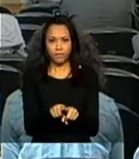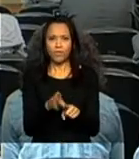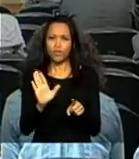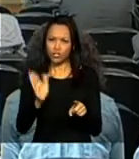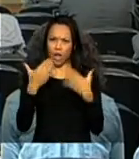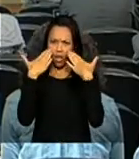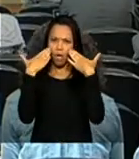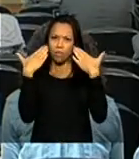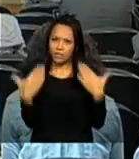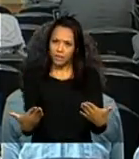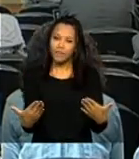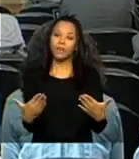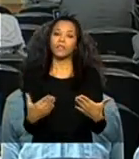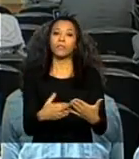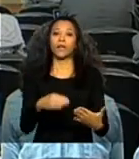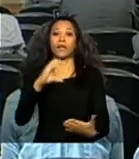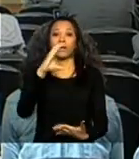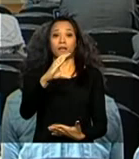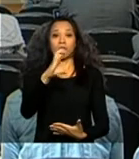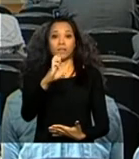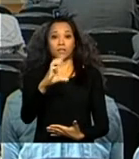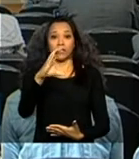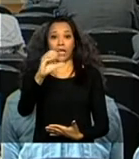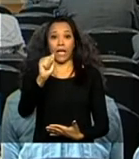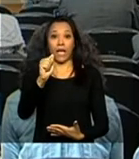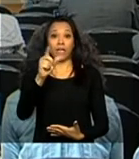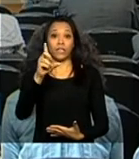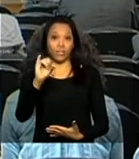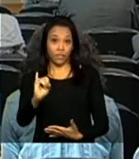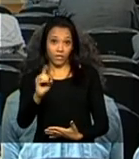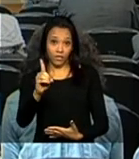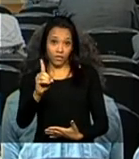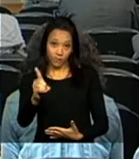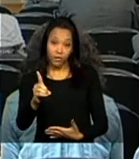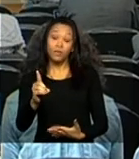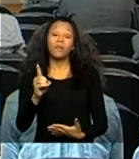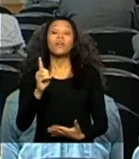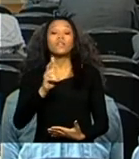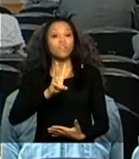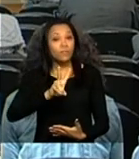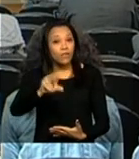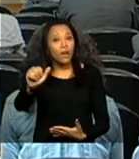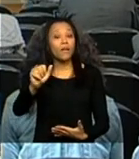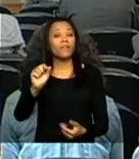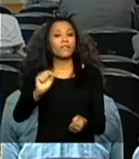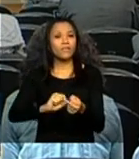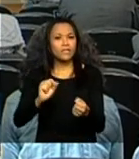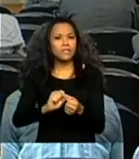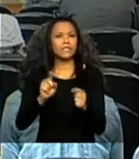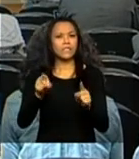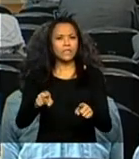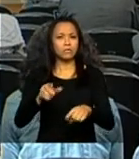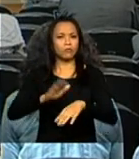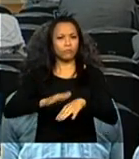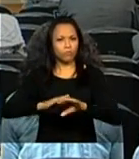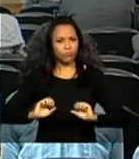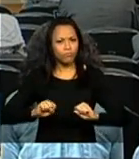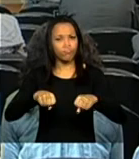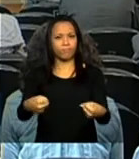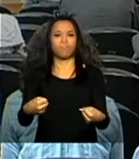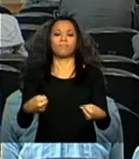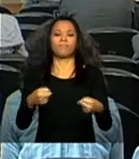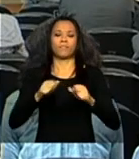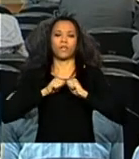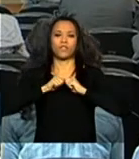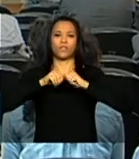apresentado para a Secadi, e nós vamos fazer isso com muita determinação para que a gente